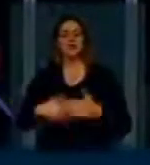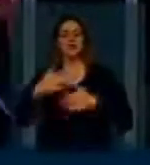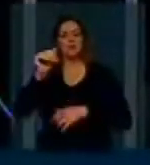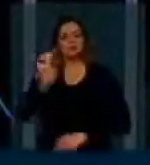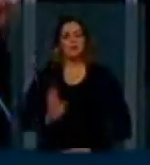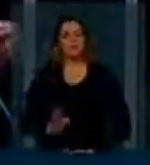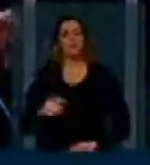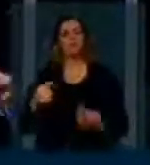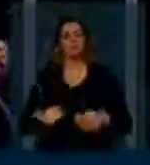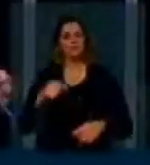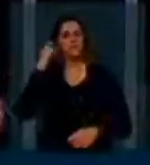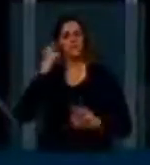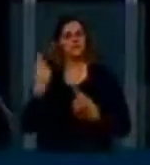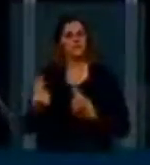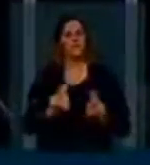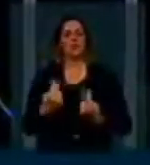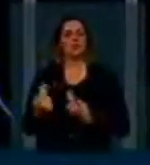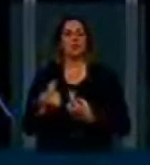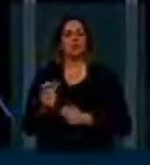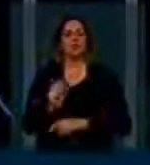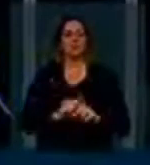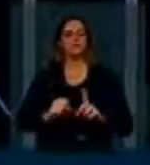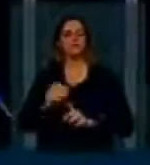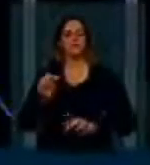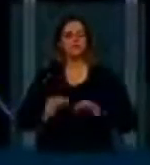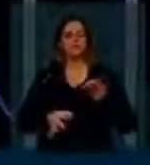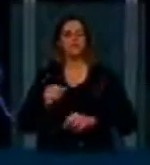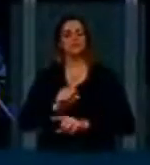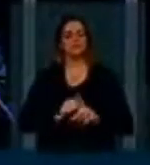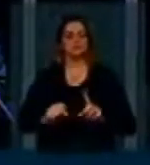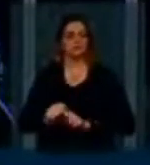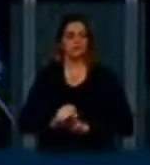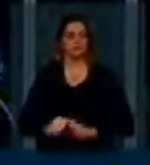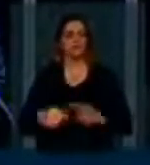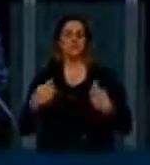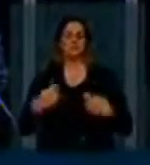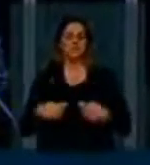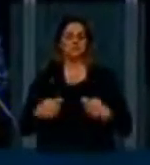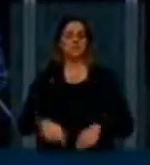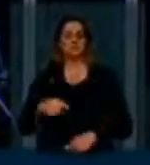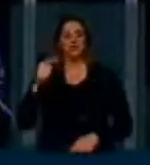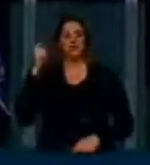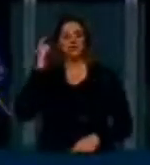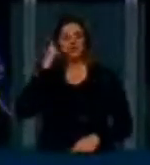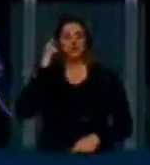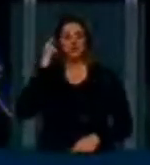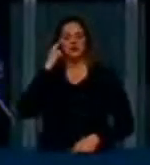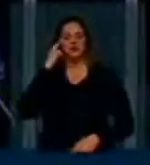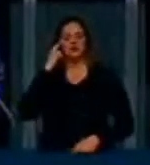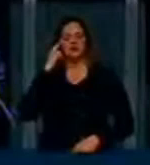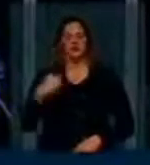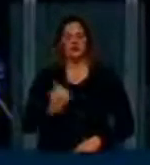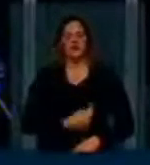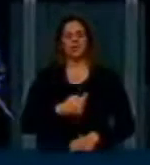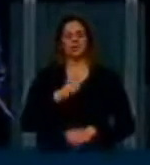É preciso pensar em igualdade social, em justiça social. É preciso pensar que a nossa